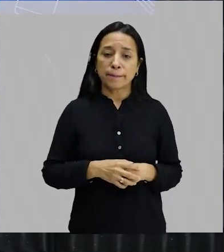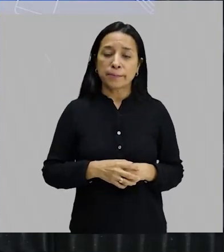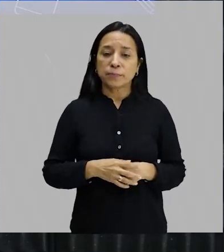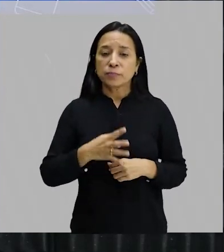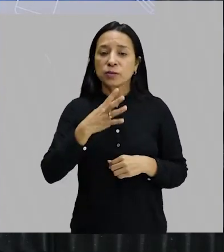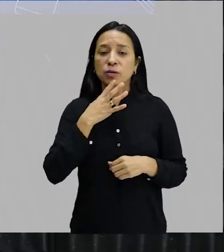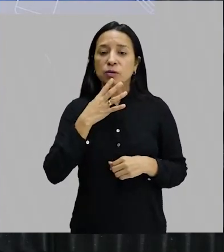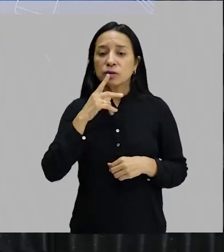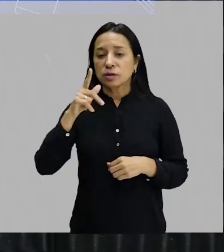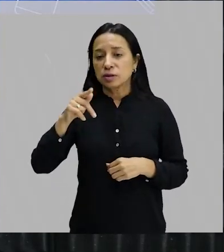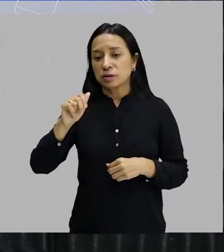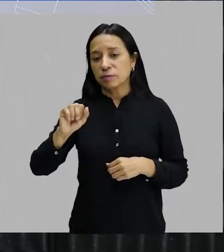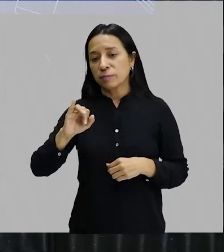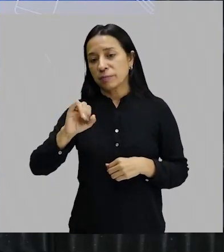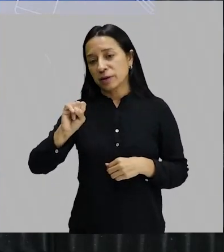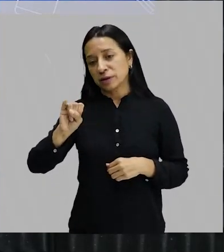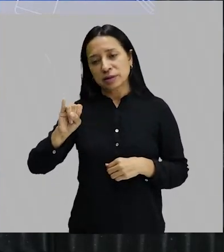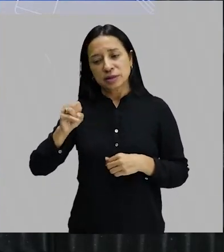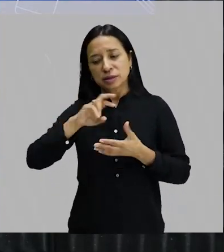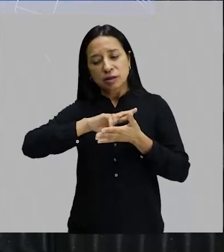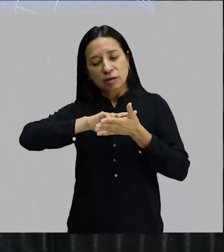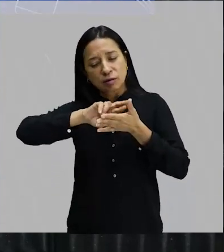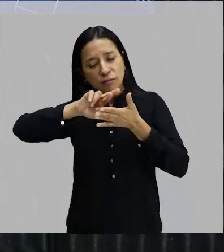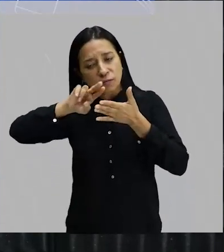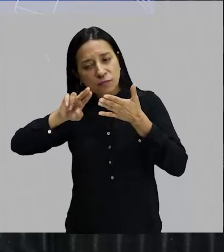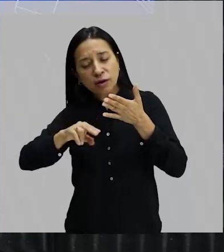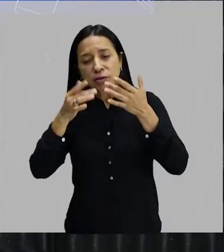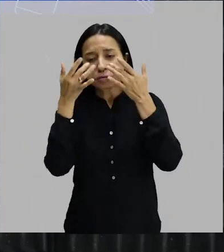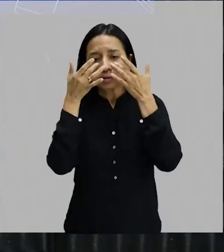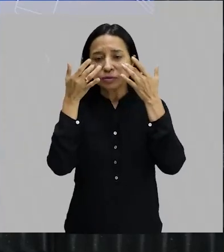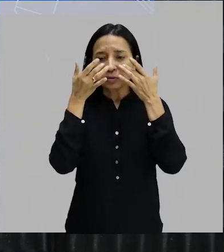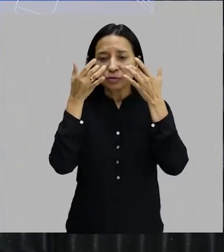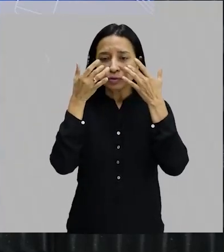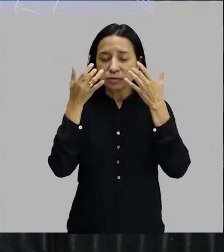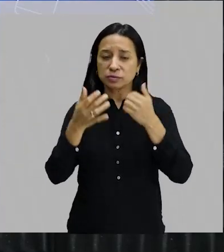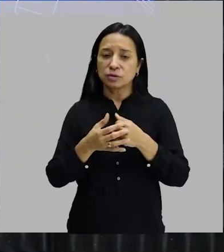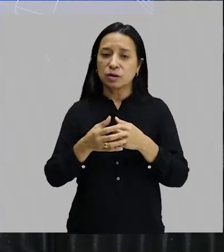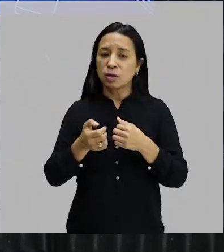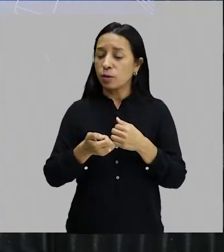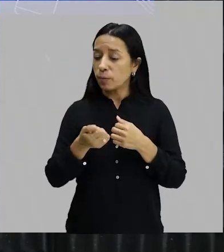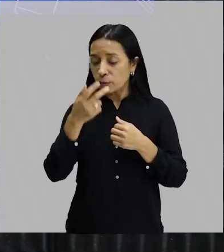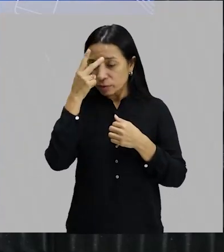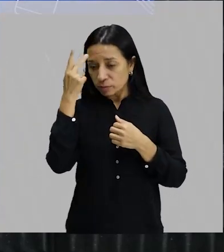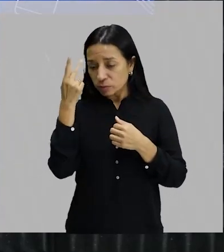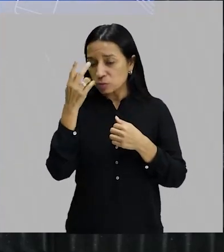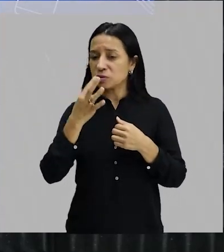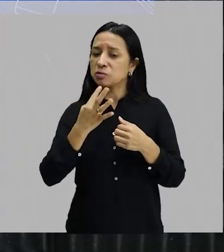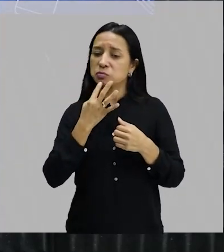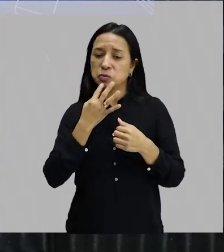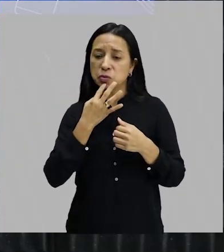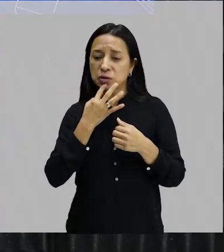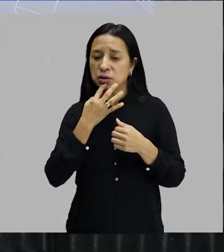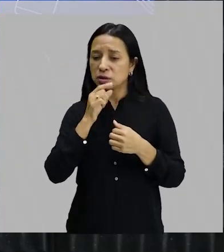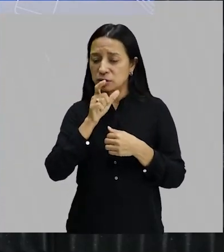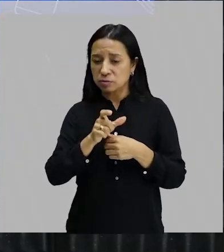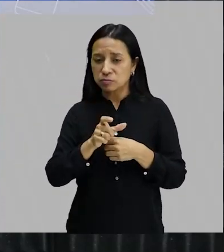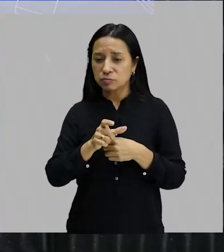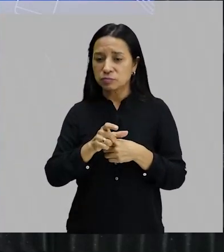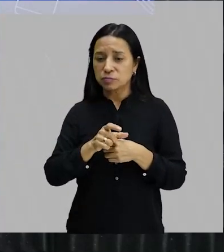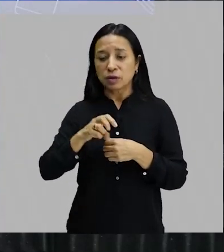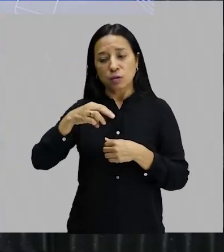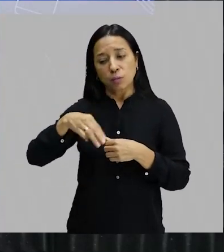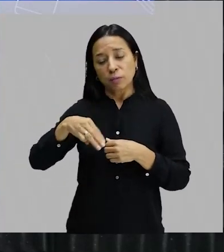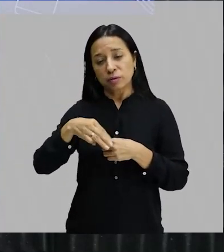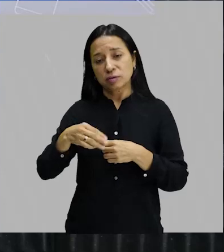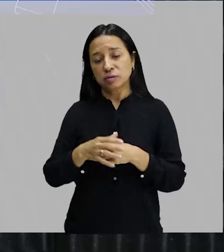conhece em Paris, Dica Valcante, Vila Lobos, Anitta Malfatti, Tarsila da Amaral, e pouca gente conhece ele e conhece o trabalho dele aqui em São Luís. Até